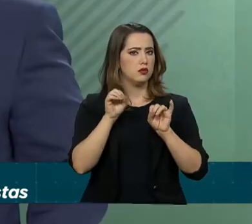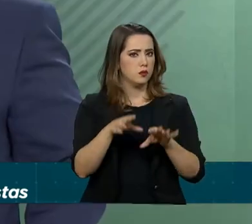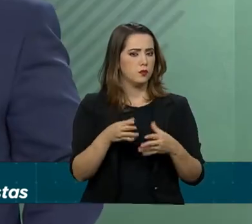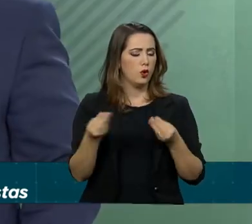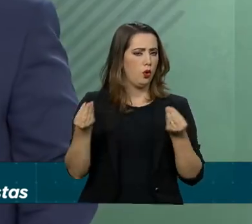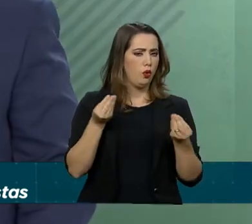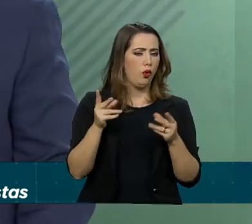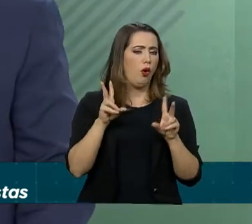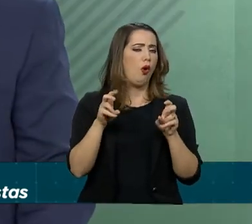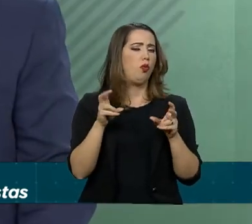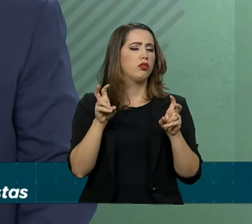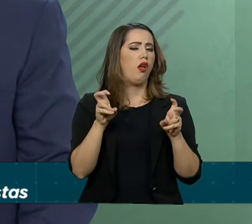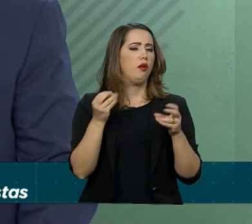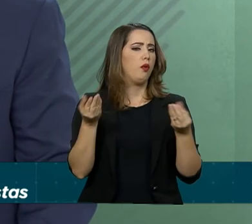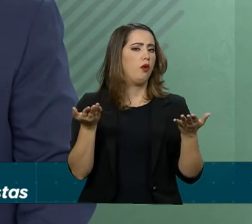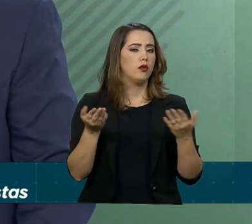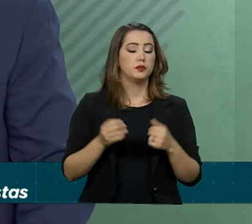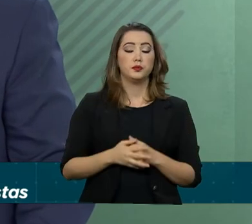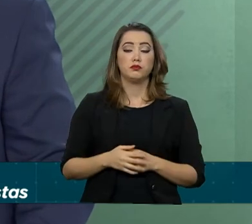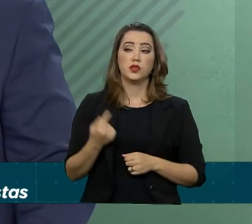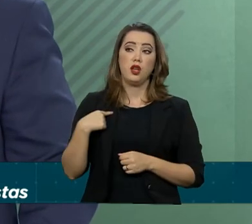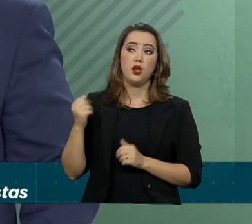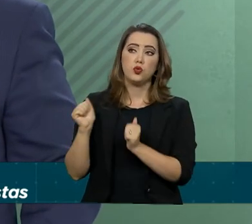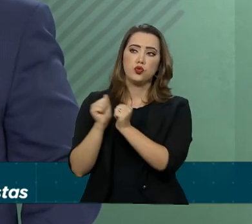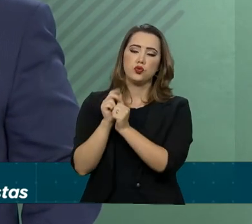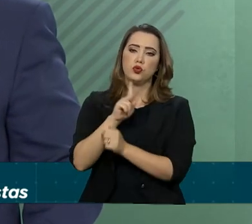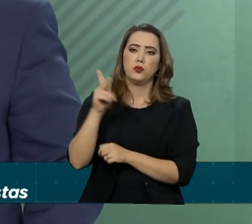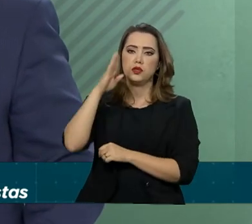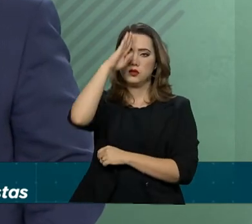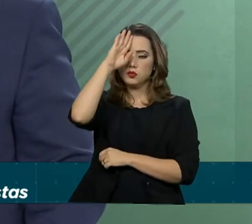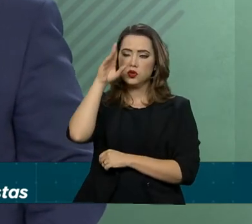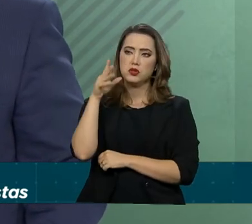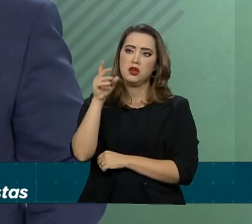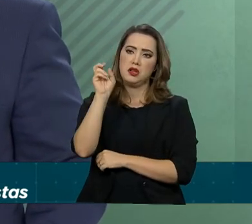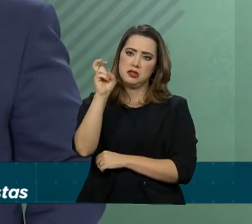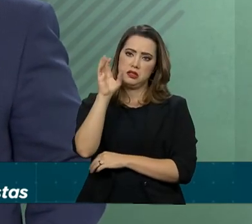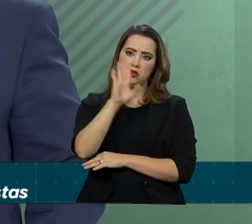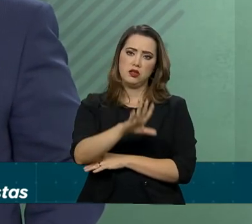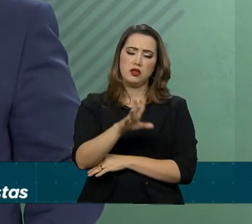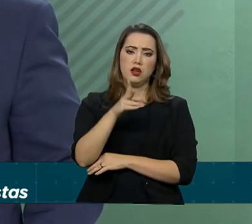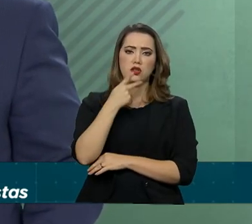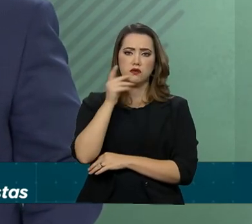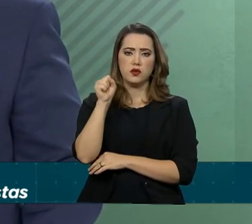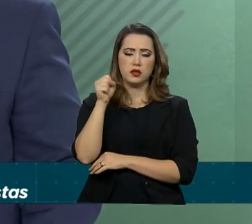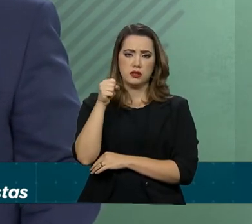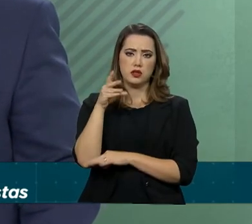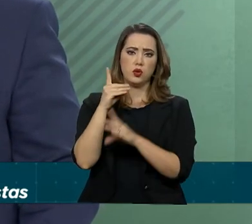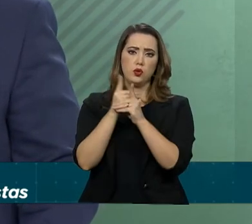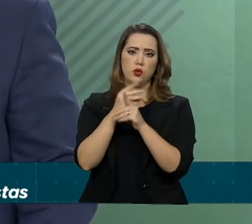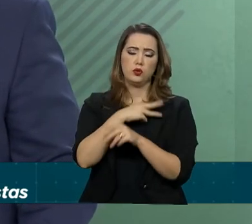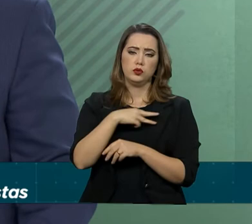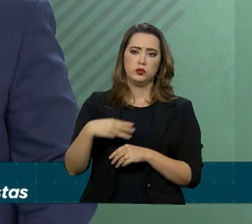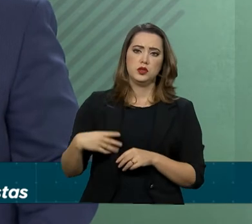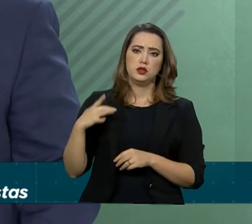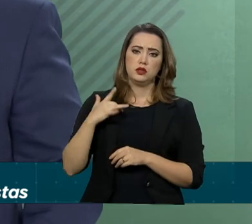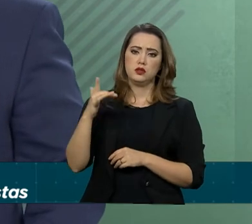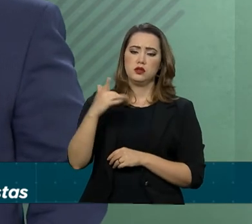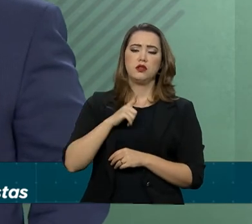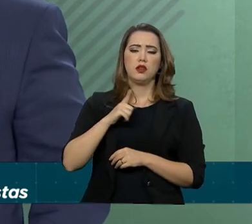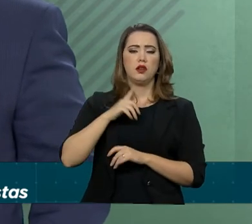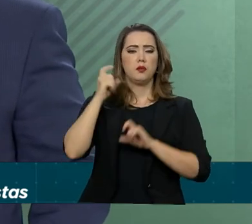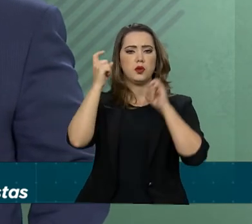Quando eu estive com o presidente às 17 horas, ele sim confirmou esse encontro com o ministro Onyx. Ele tem as